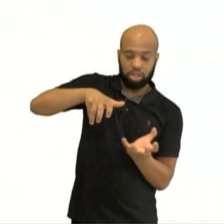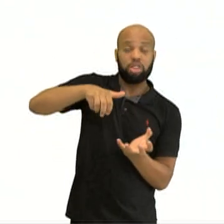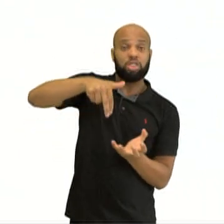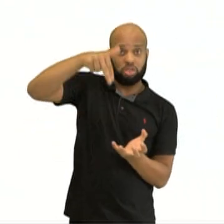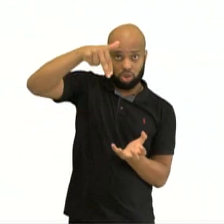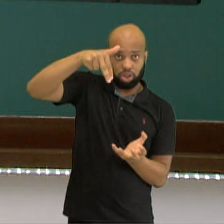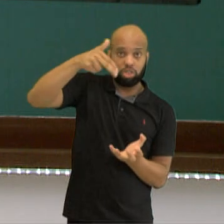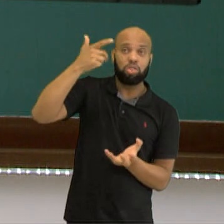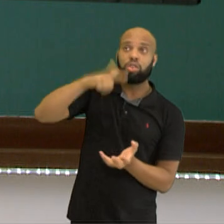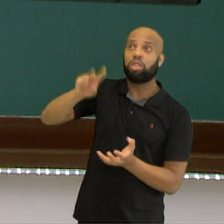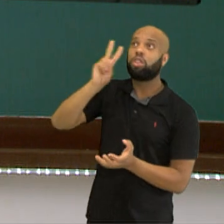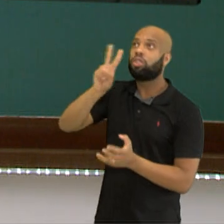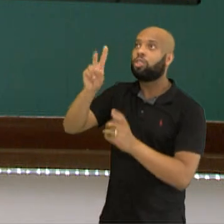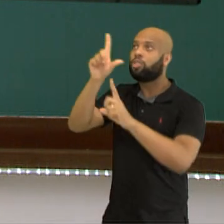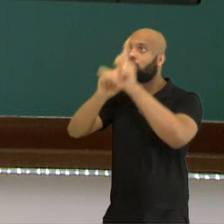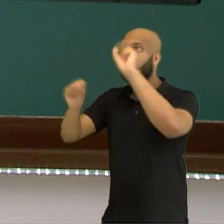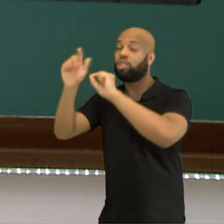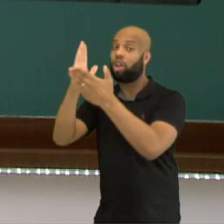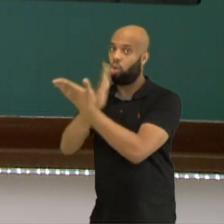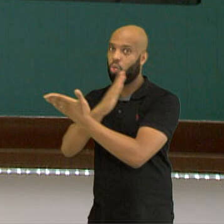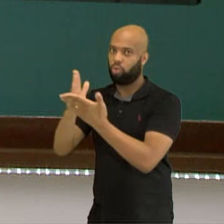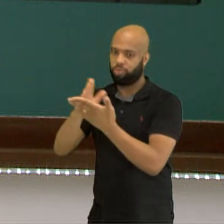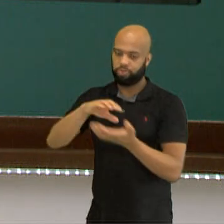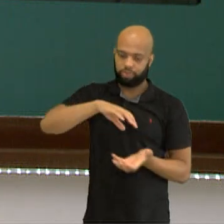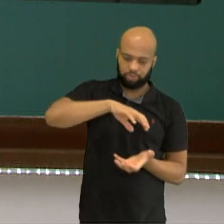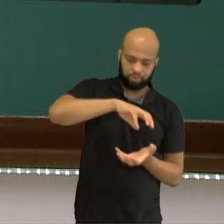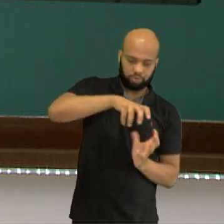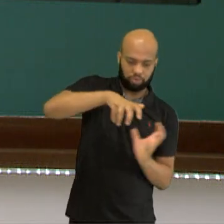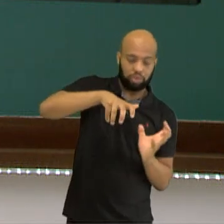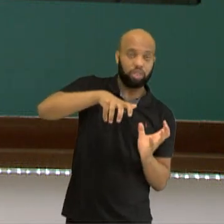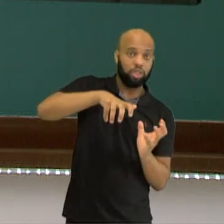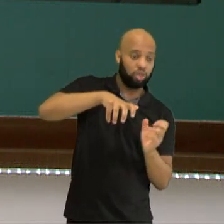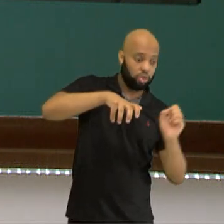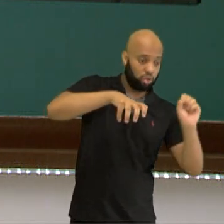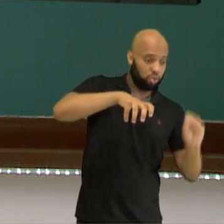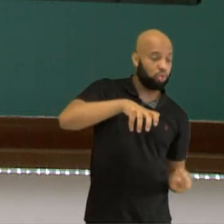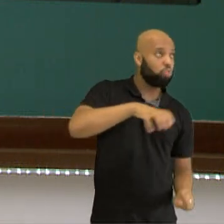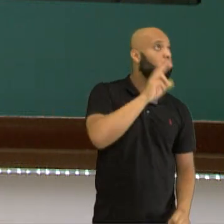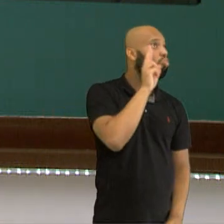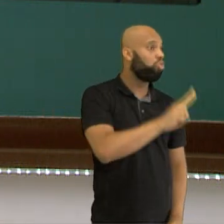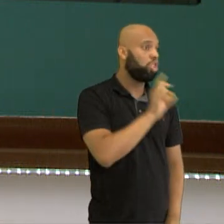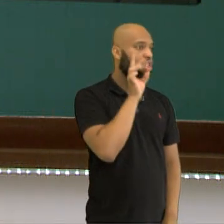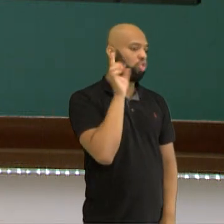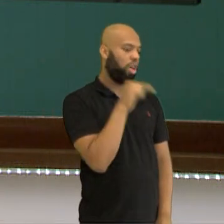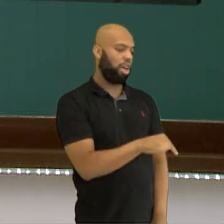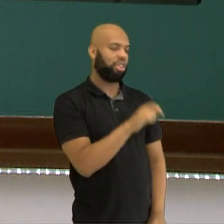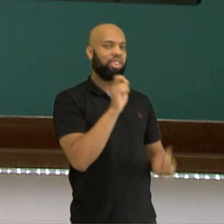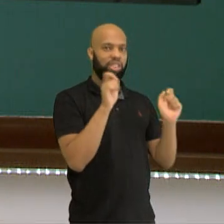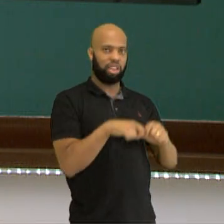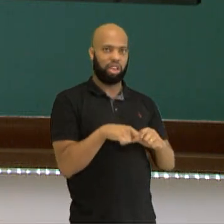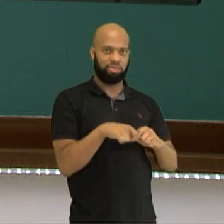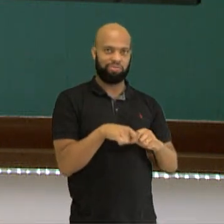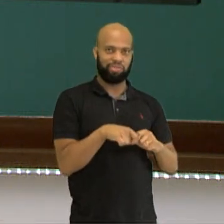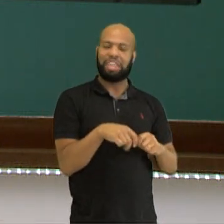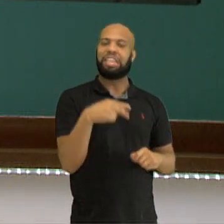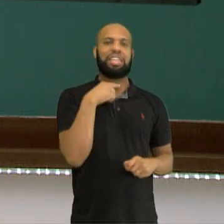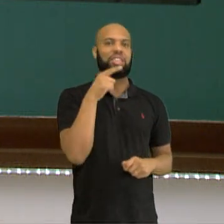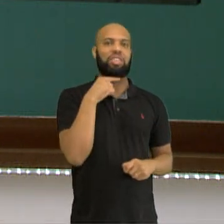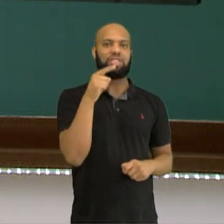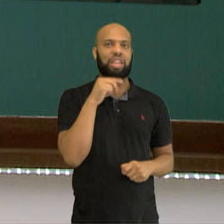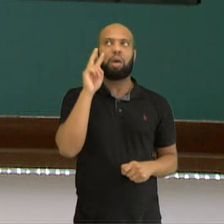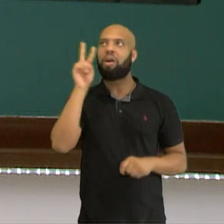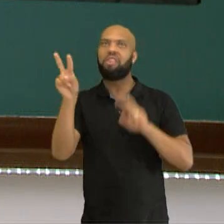nós conseguimos observar algumas estrelas. E outras estrelas só são possíveis observar no hemisfério sul,